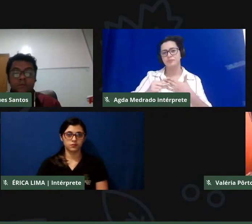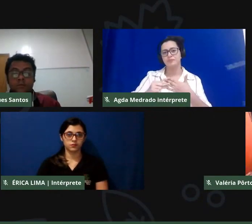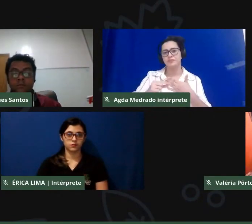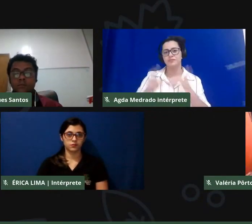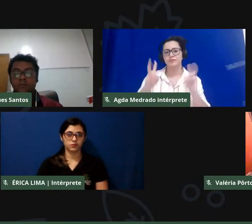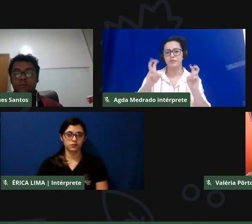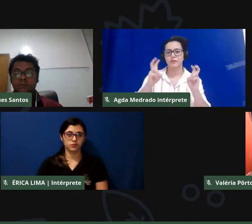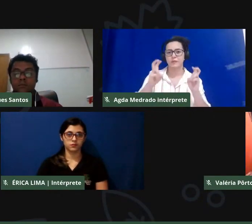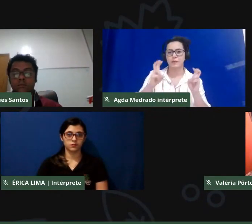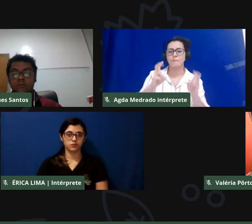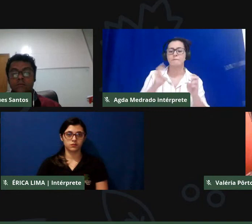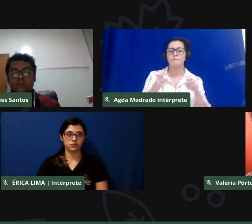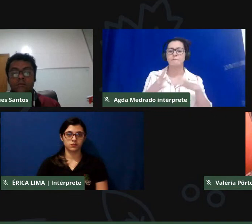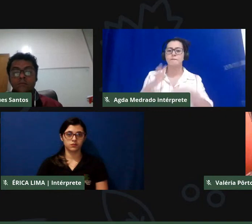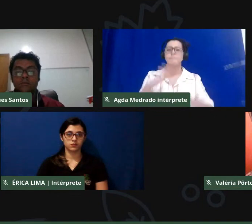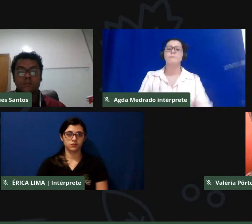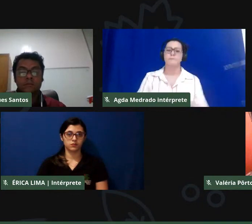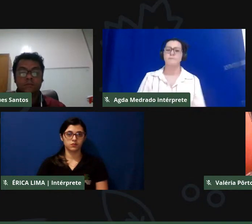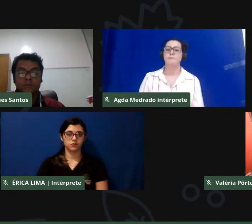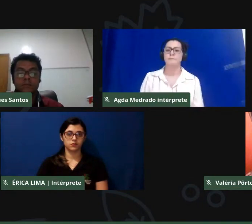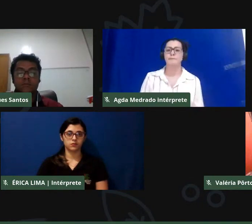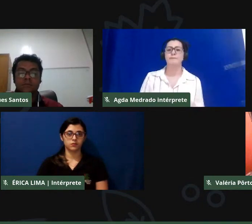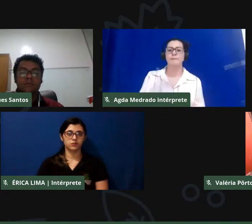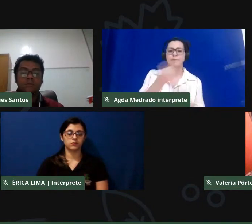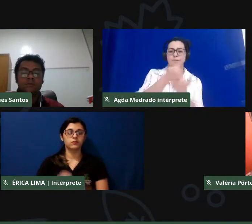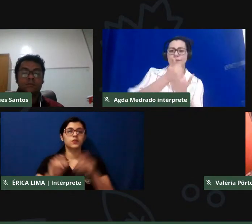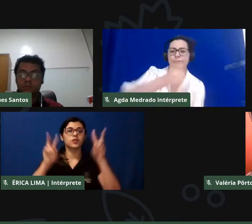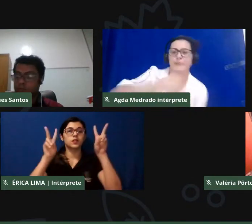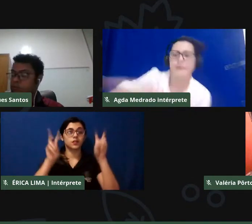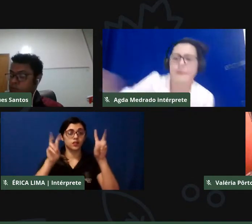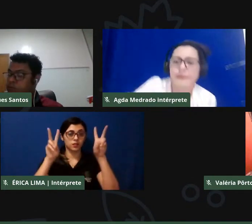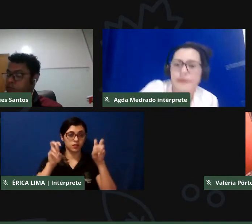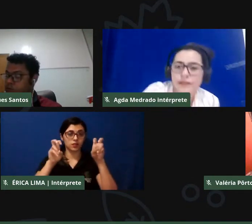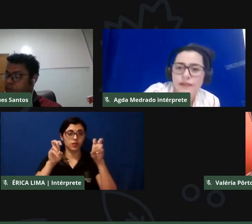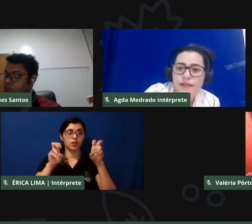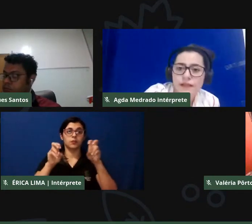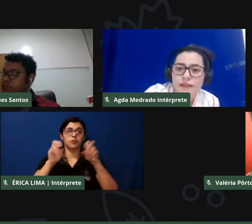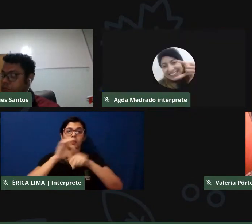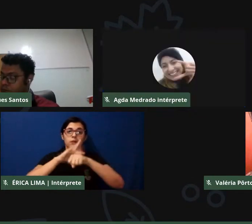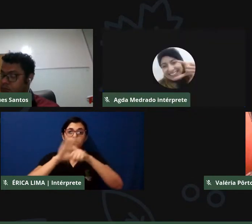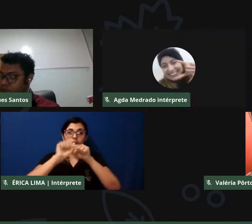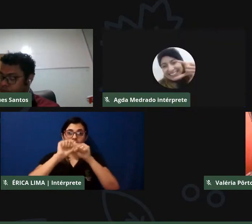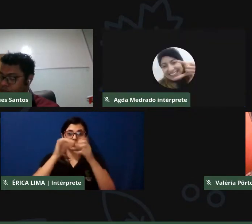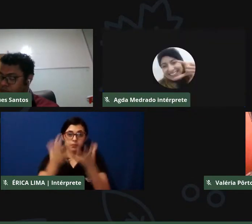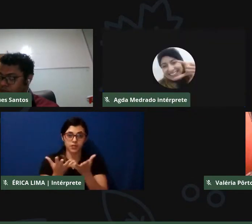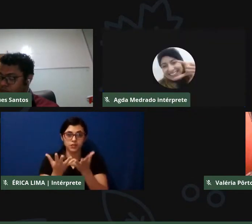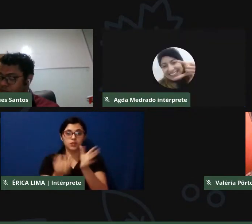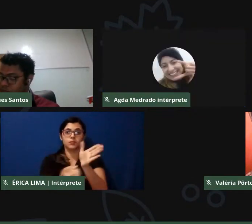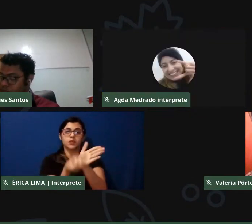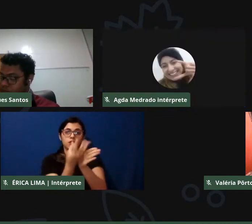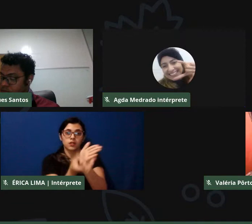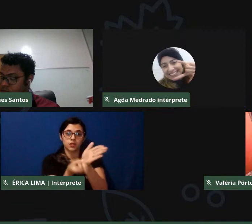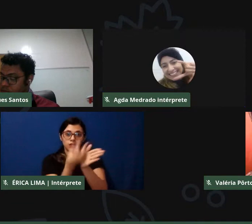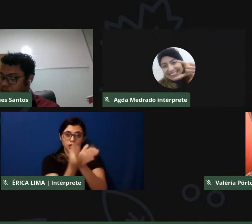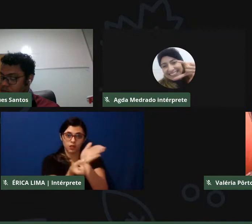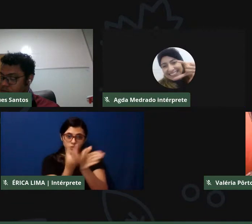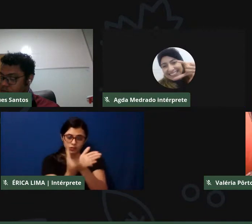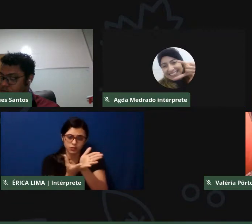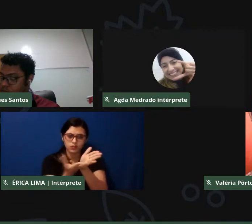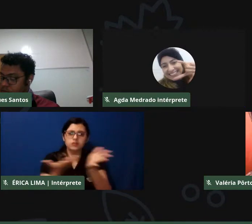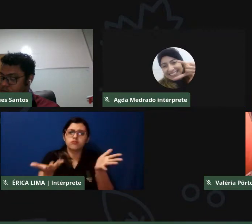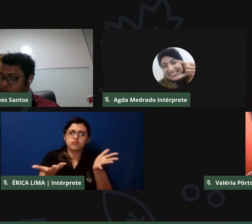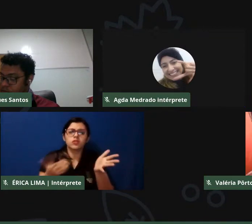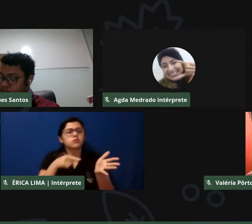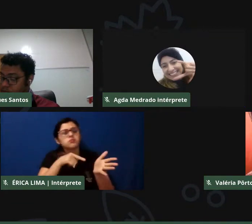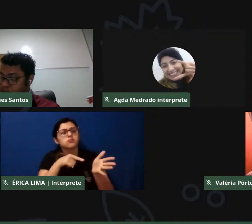onde ele vai discutir a origem, qual é a origem dessas pandemias cada vez mais recorrentes no mundo, e ele vai